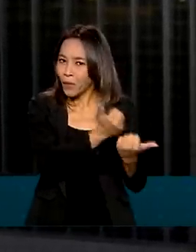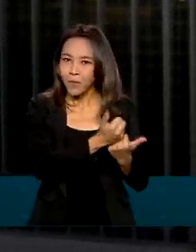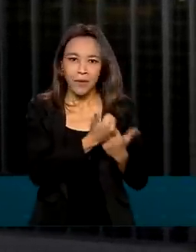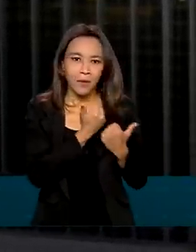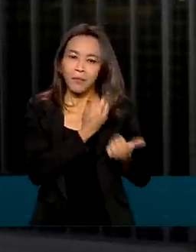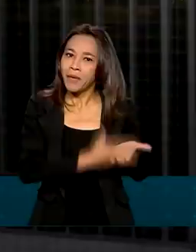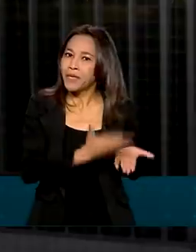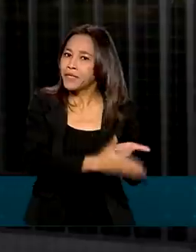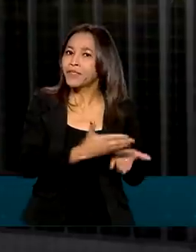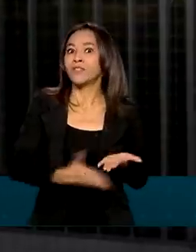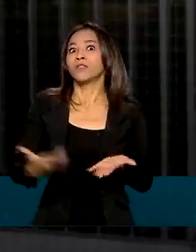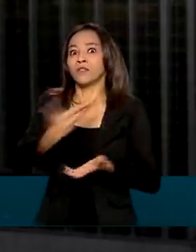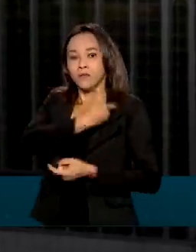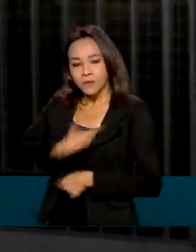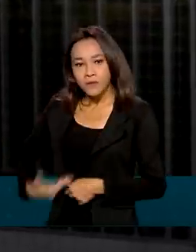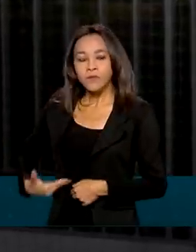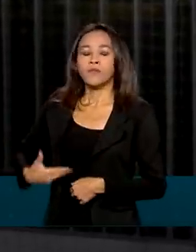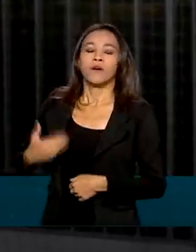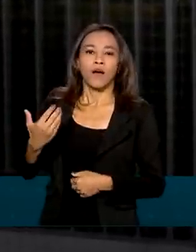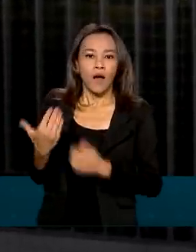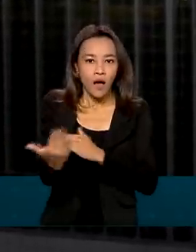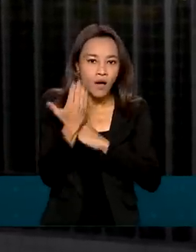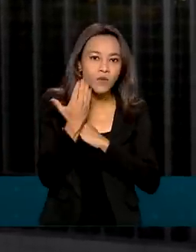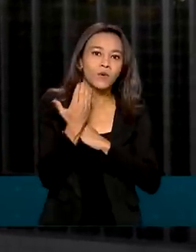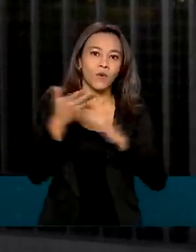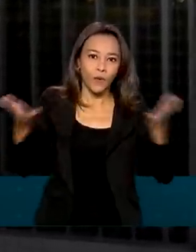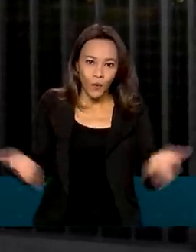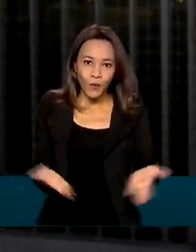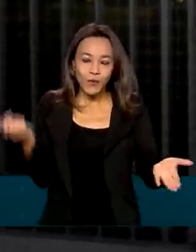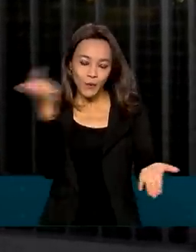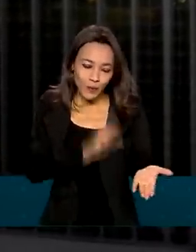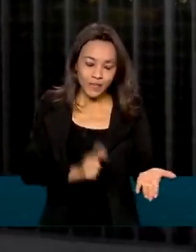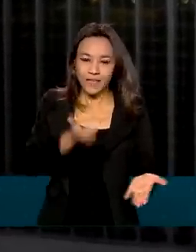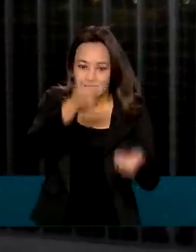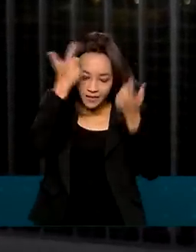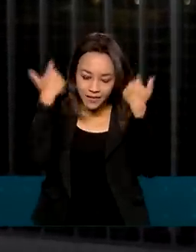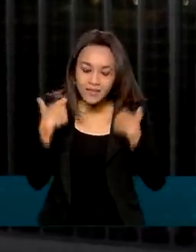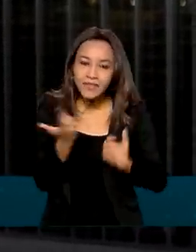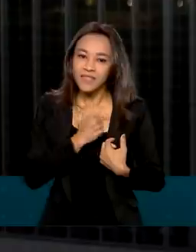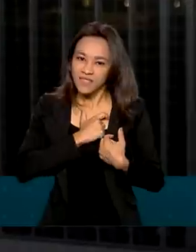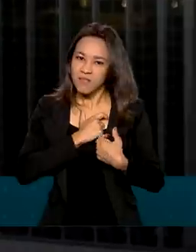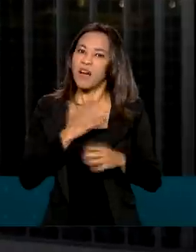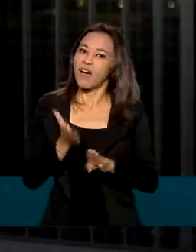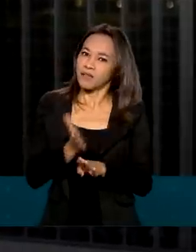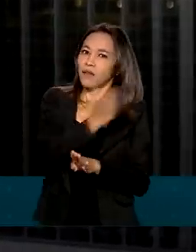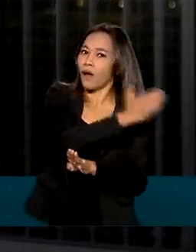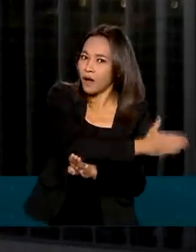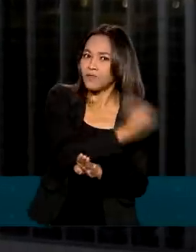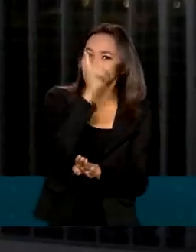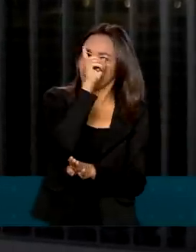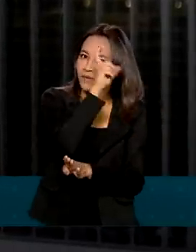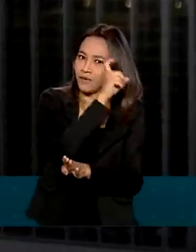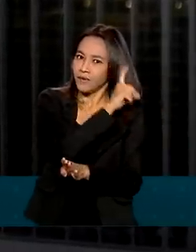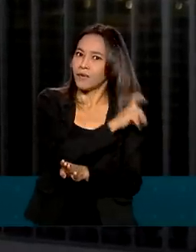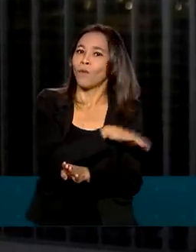E era até isso que eu falava antes, né? Que hoje eu sou medalhista olímpico, mas eu já passei por algumas situações onde